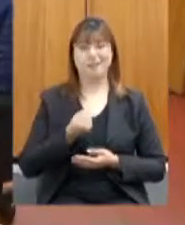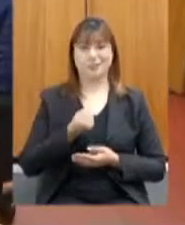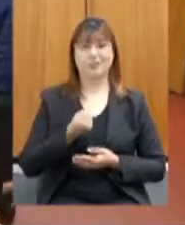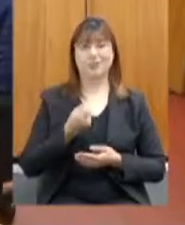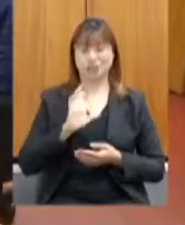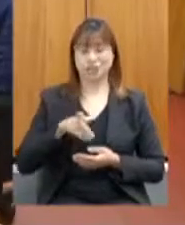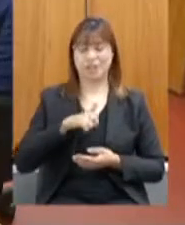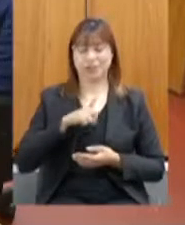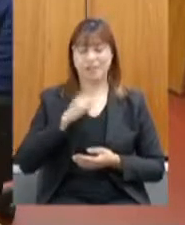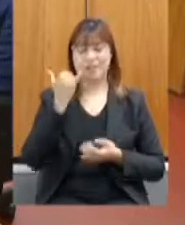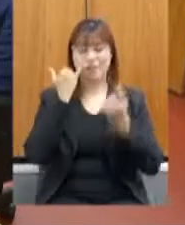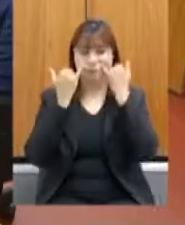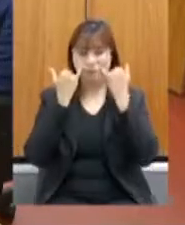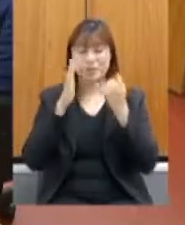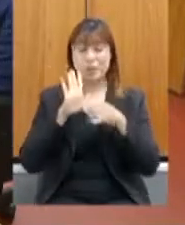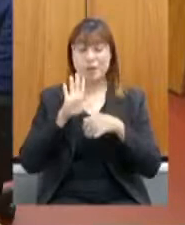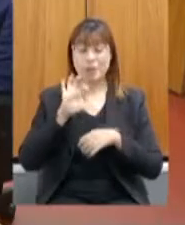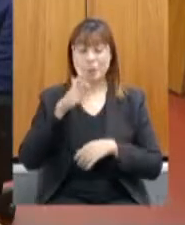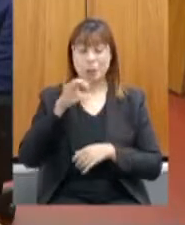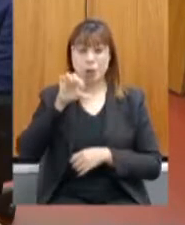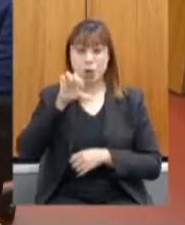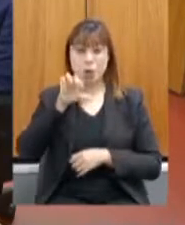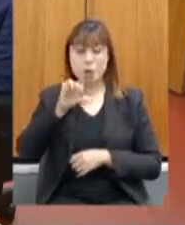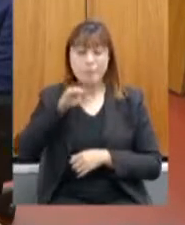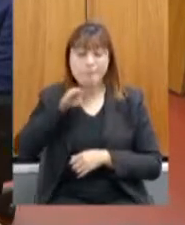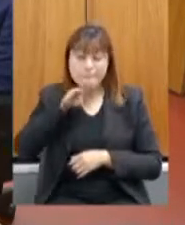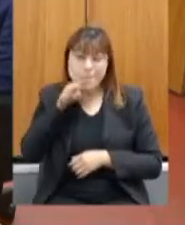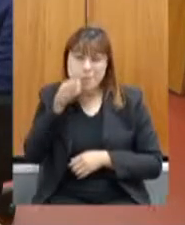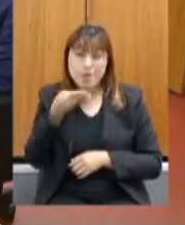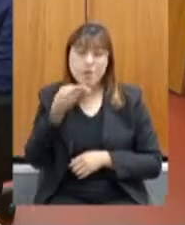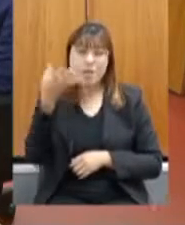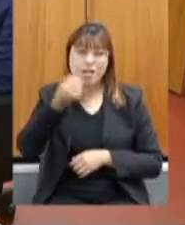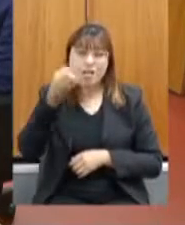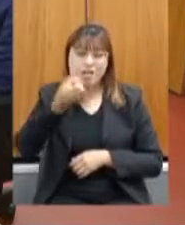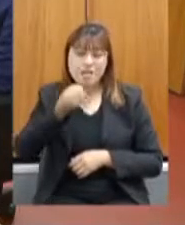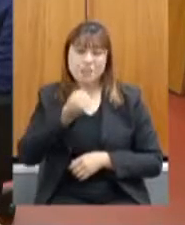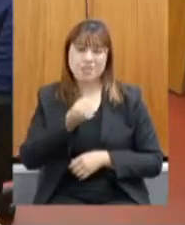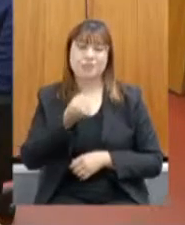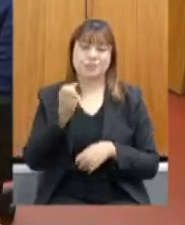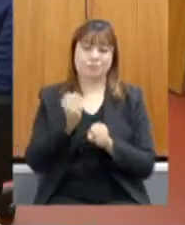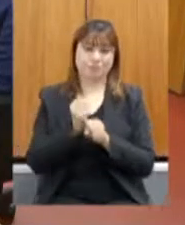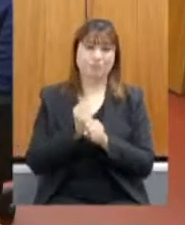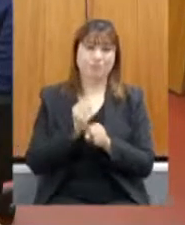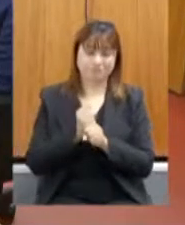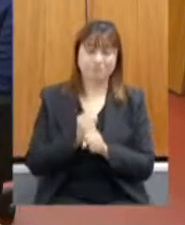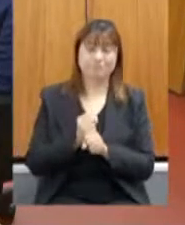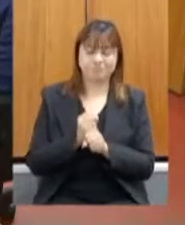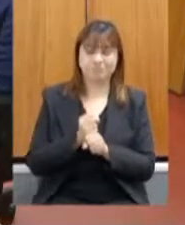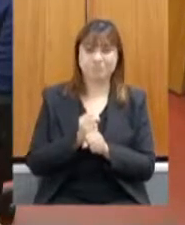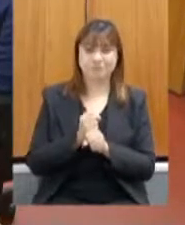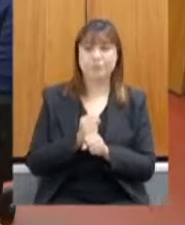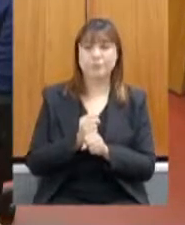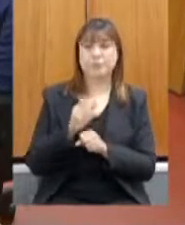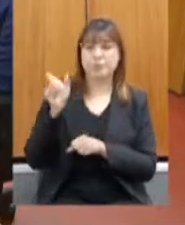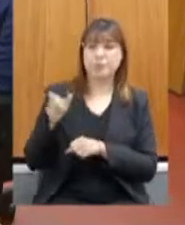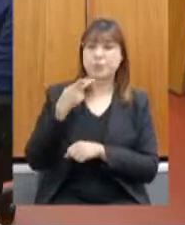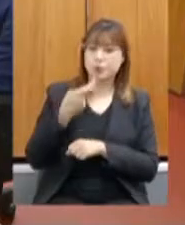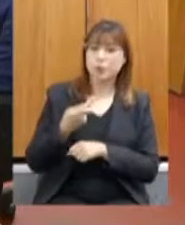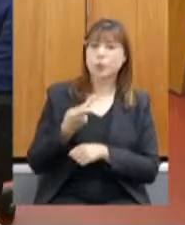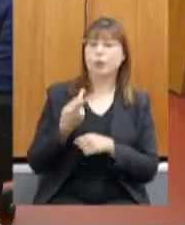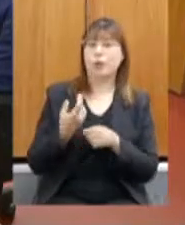próximo a 9 bilhões de litros de leite produzidos, a senhora apresentou dados relativos ao aumento dos